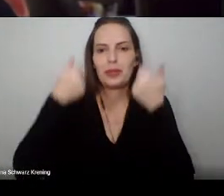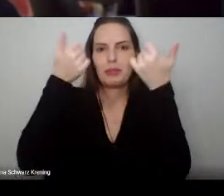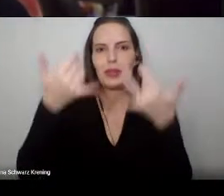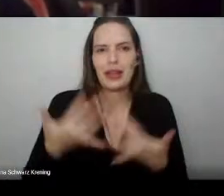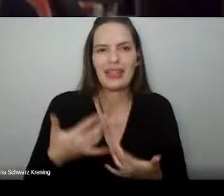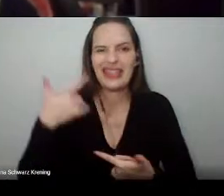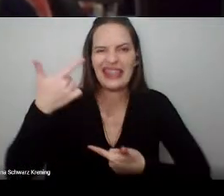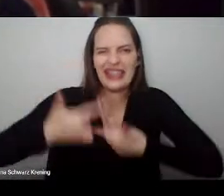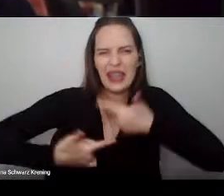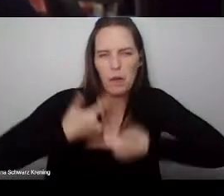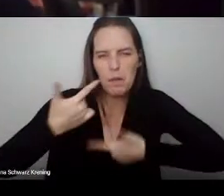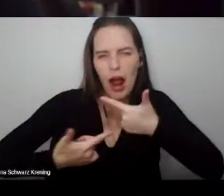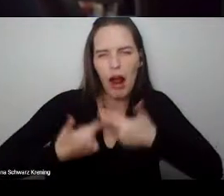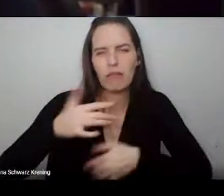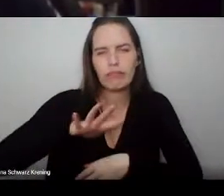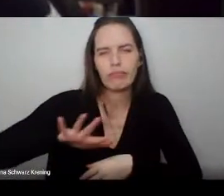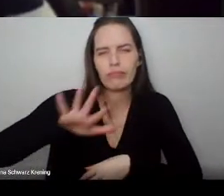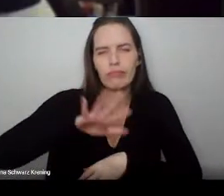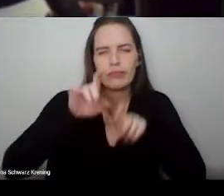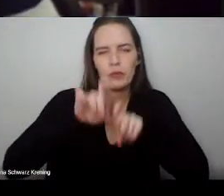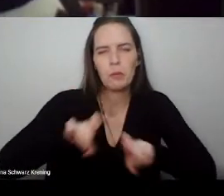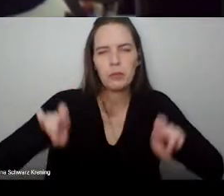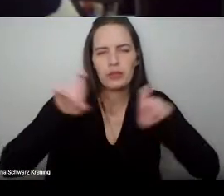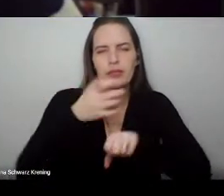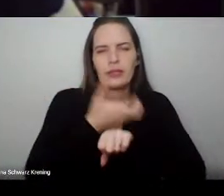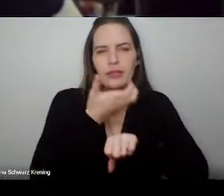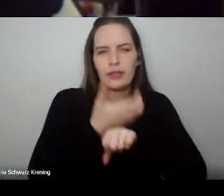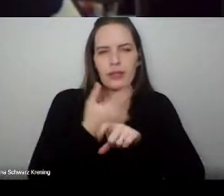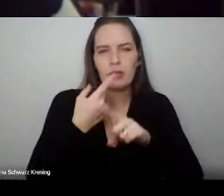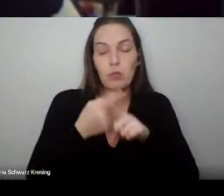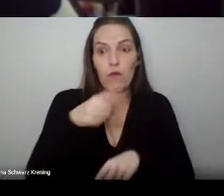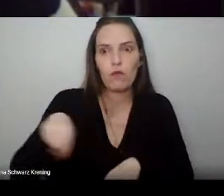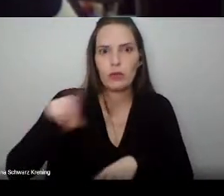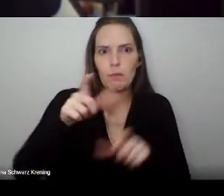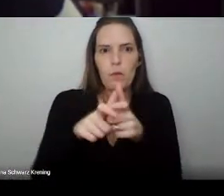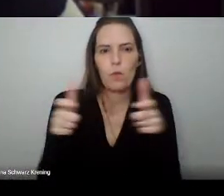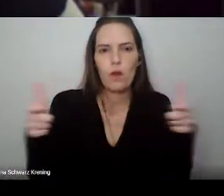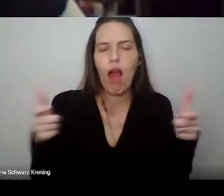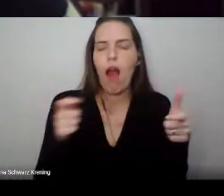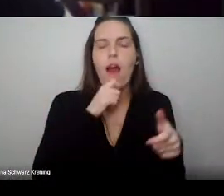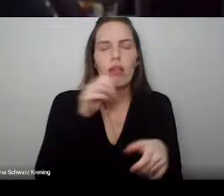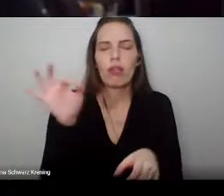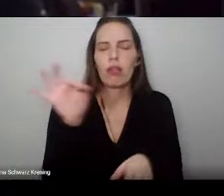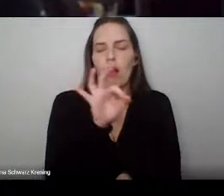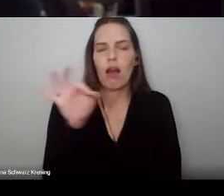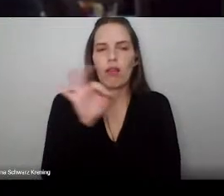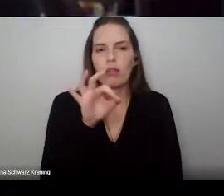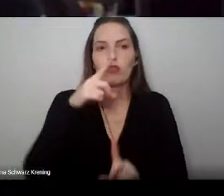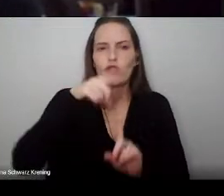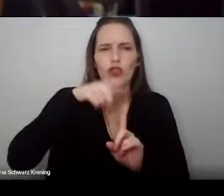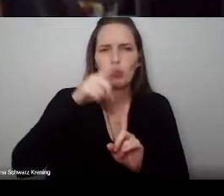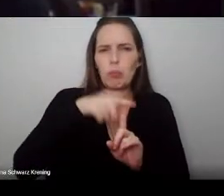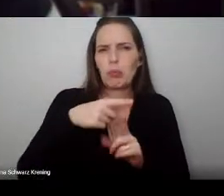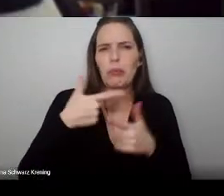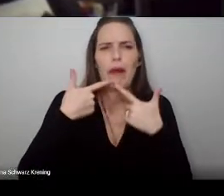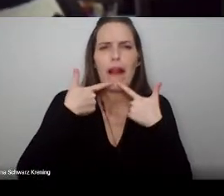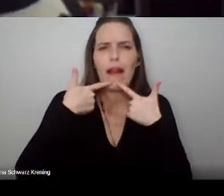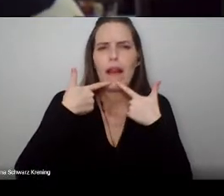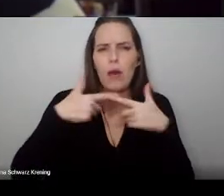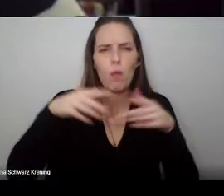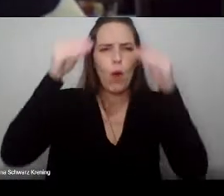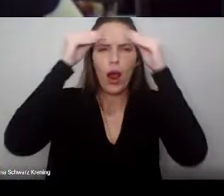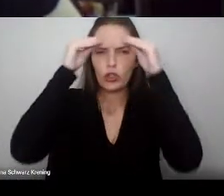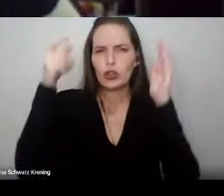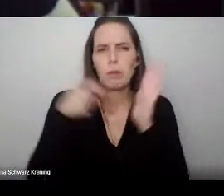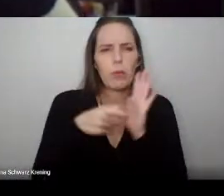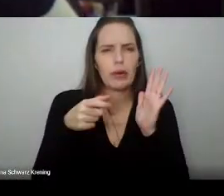computacional da disciplina, pois boa parte de vocês ainda não havia tido contato com nenhum tipo de linguagem de programação, mas que